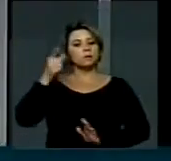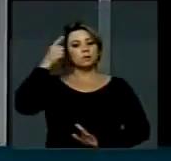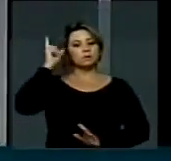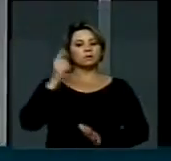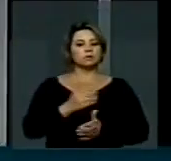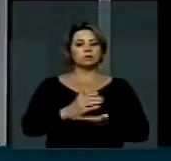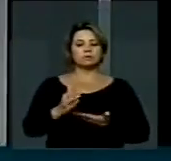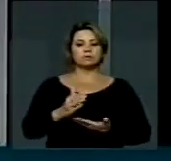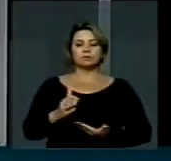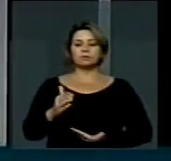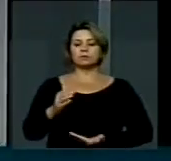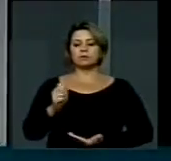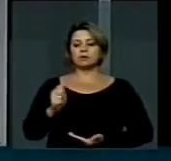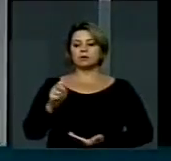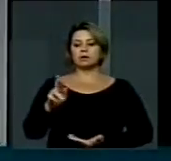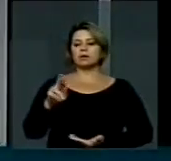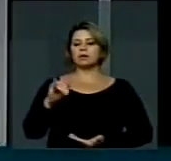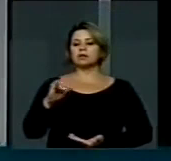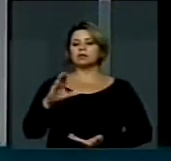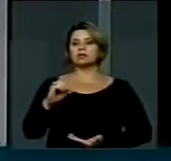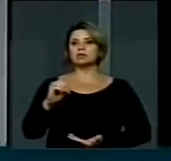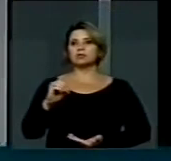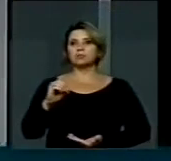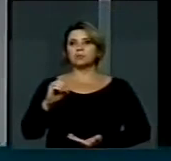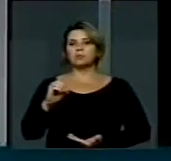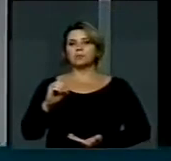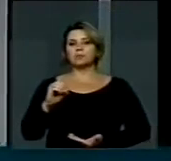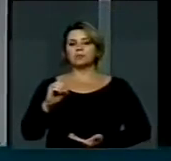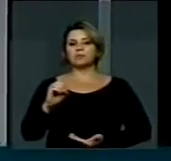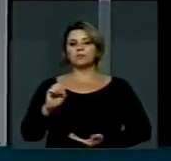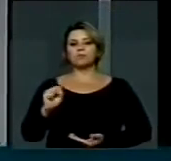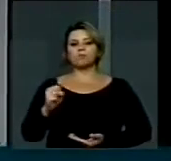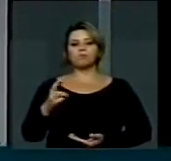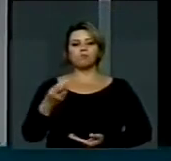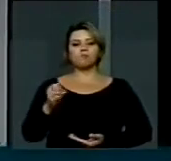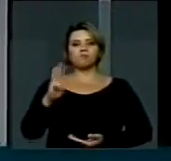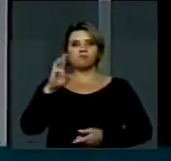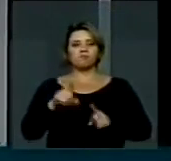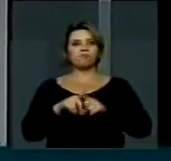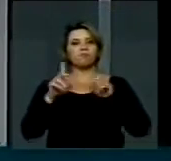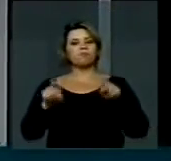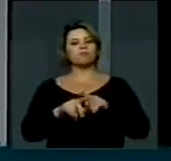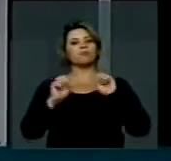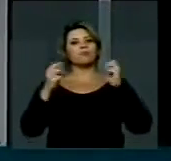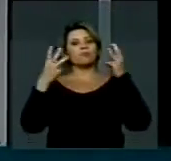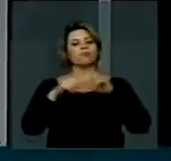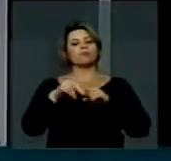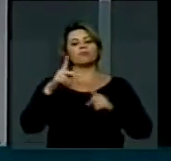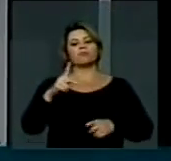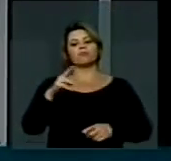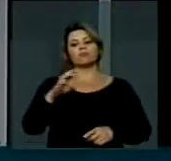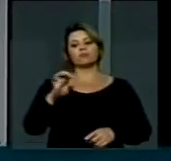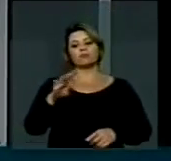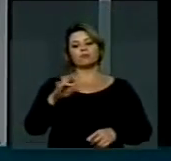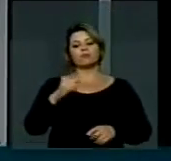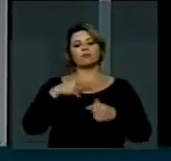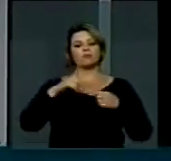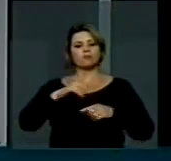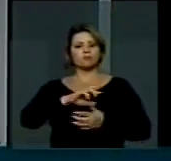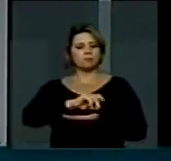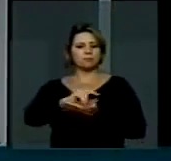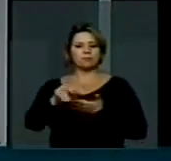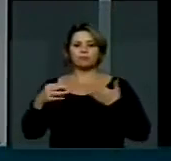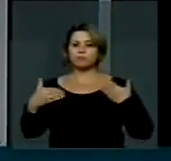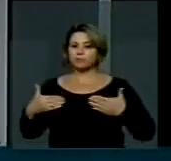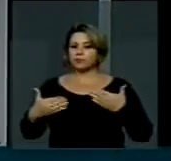em Petrolina e nós tivemos a honra de estar presentes lá com representantes de vários ministérios,